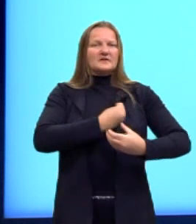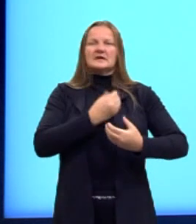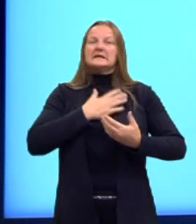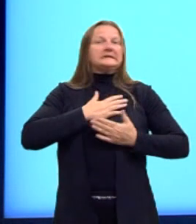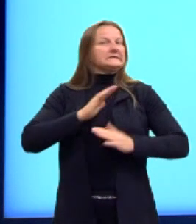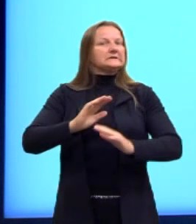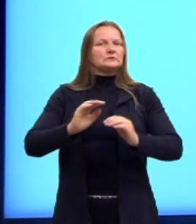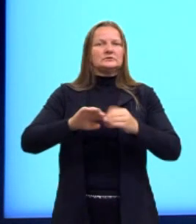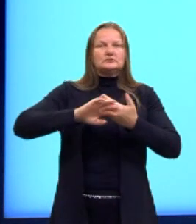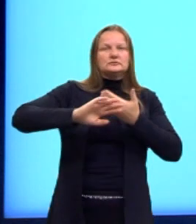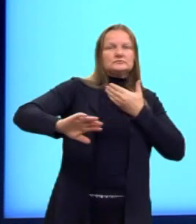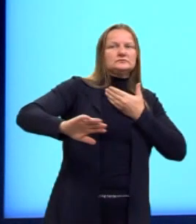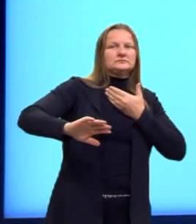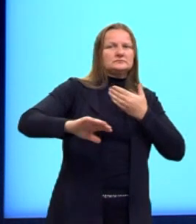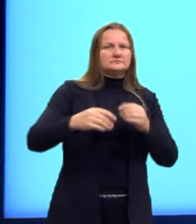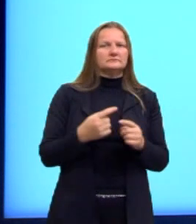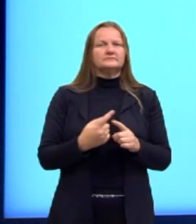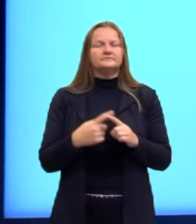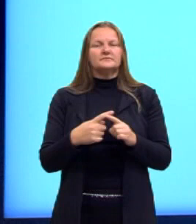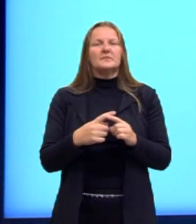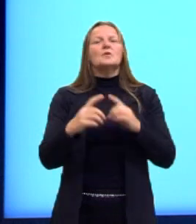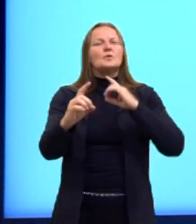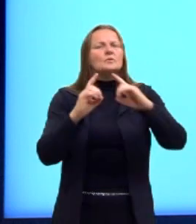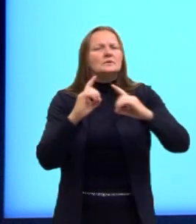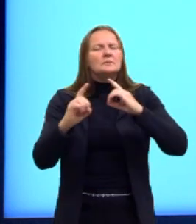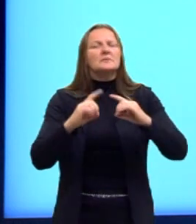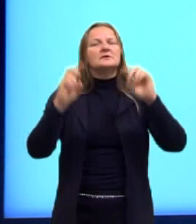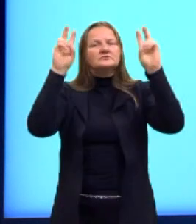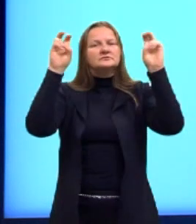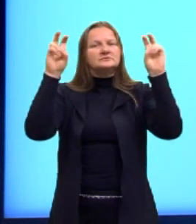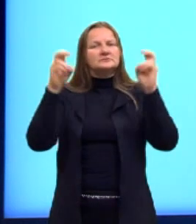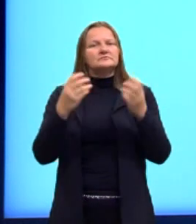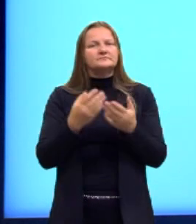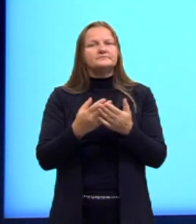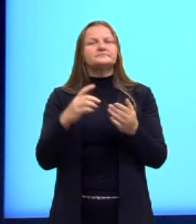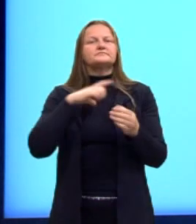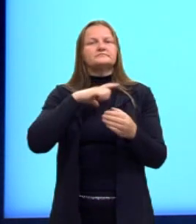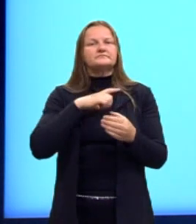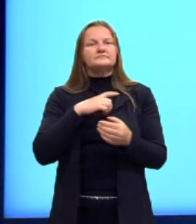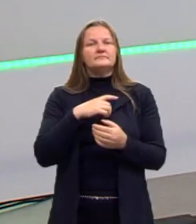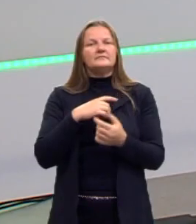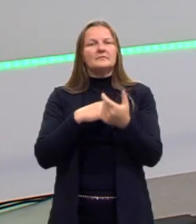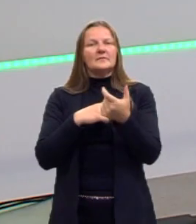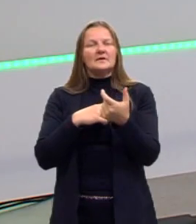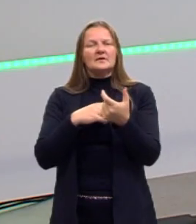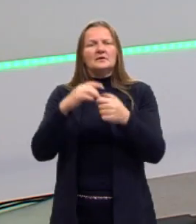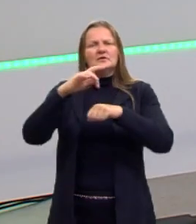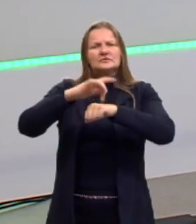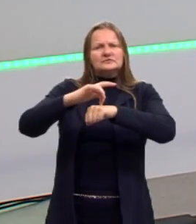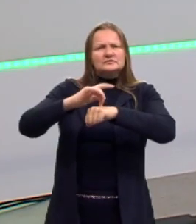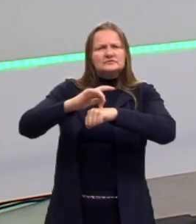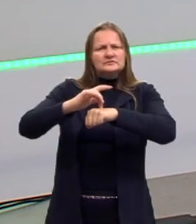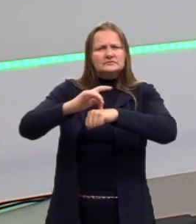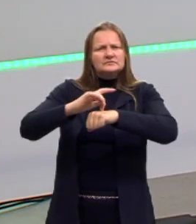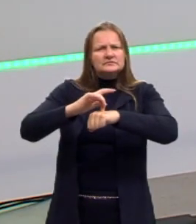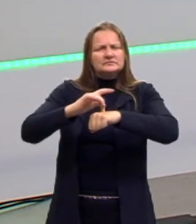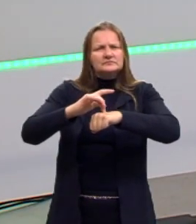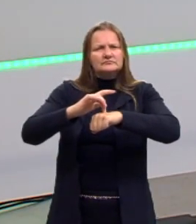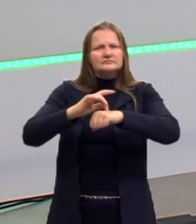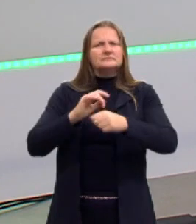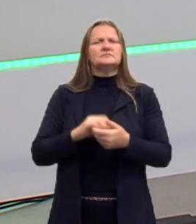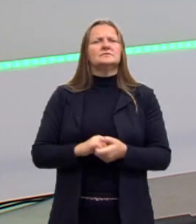tem a sequência de como esse debate sobre esse humor, que vai lidar com o cinismo, que vai